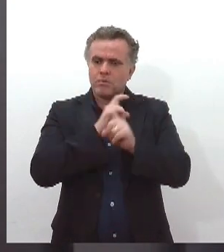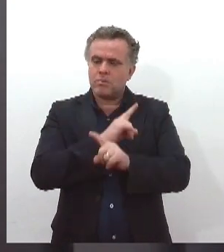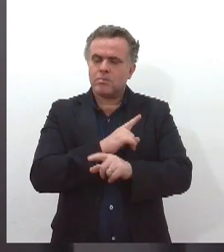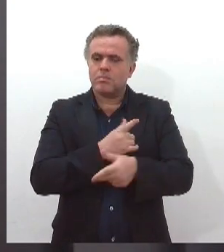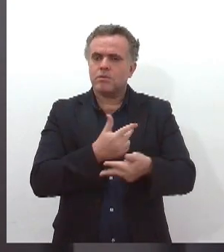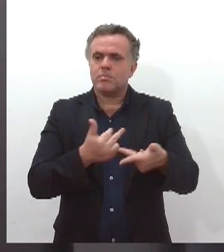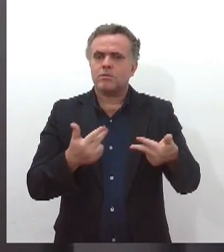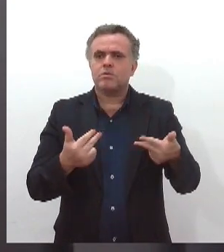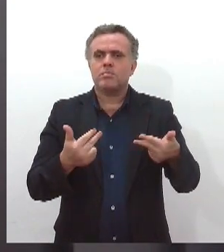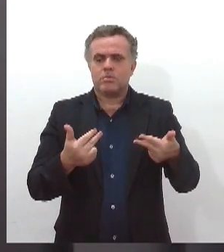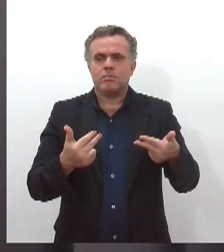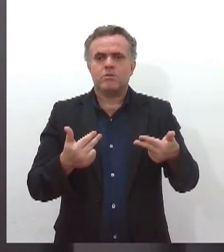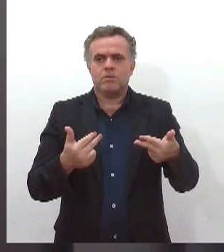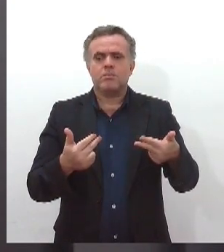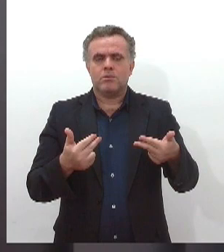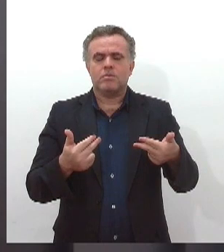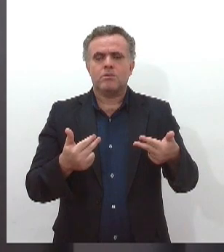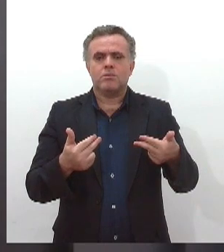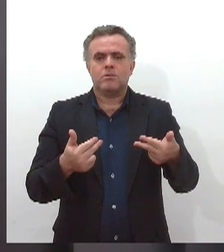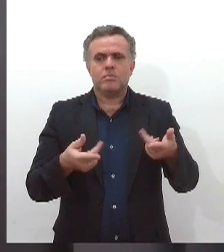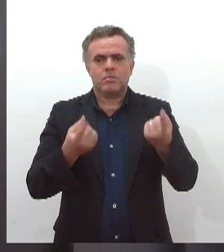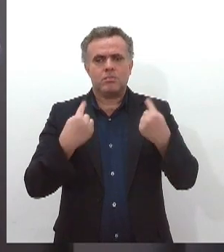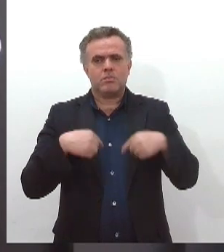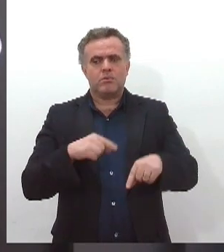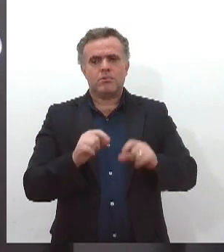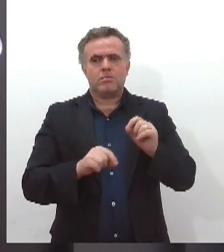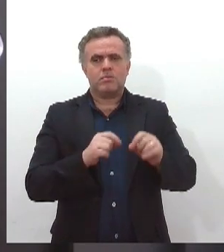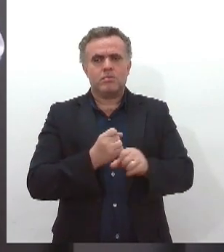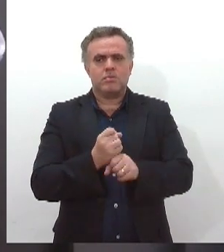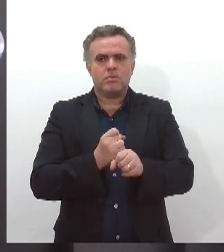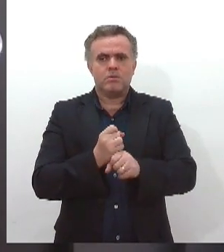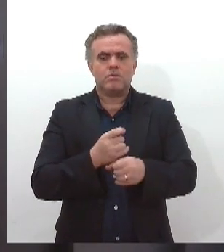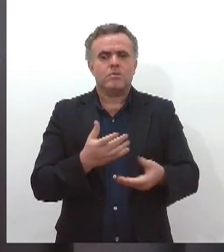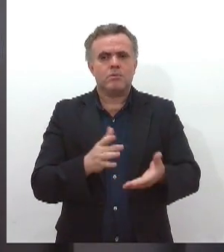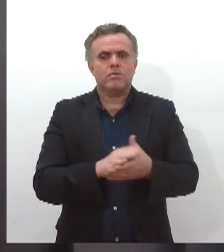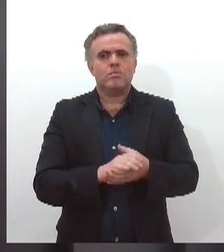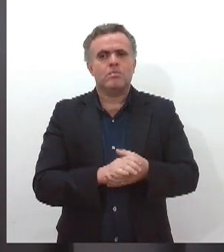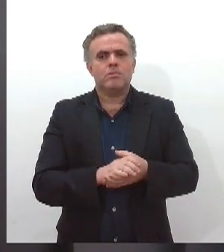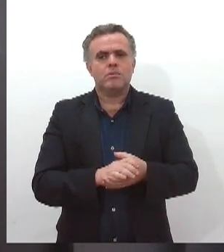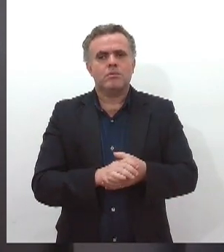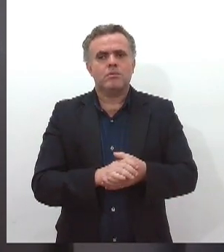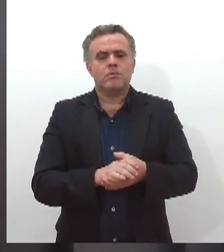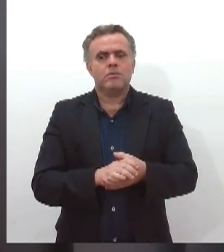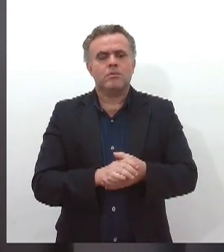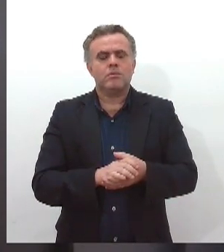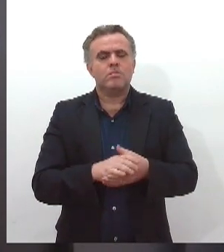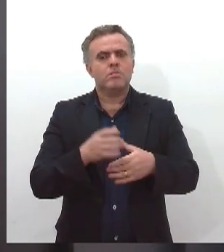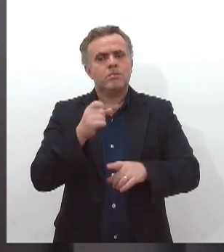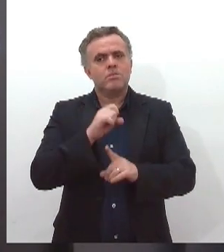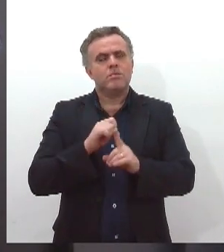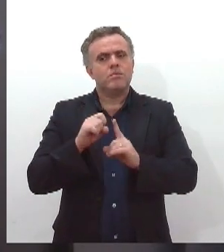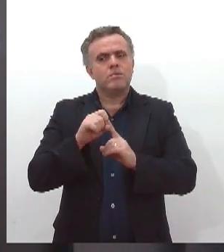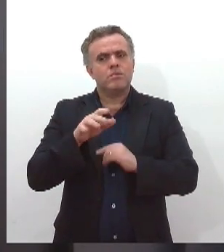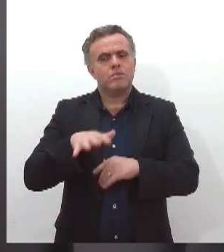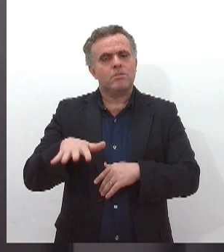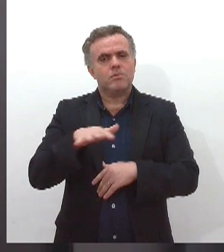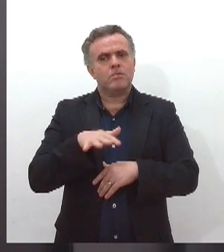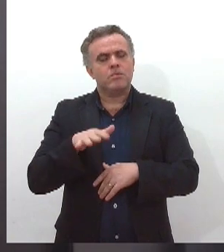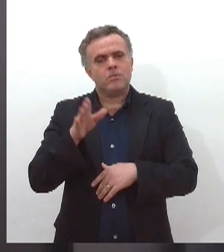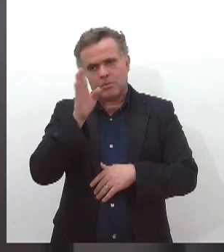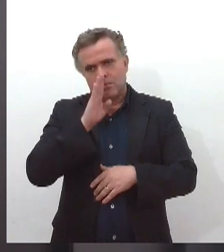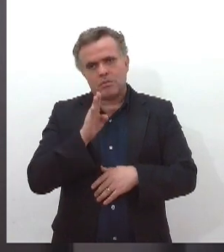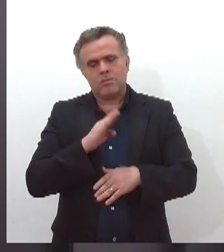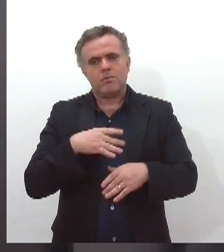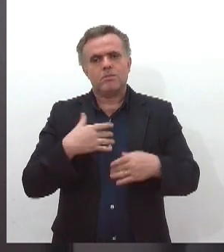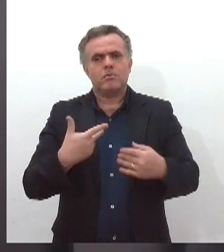do sistema imunológico com o passar dos anos. Olha, a Sociedade Brasileira de Imunizações tem como vacinas previstas no